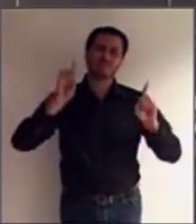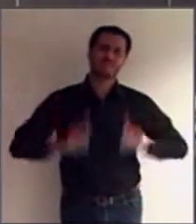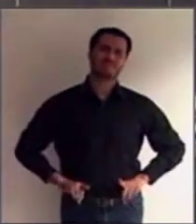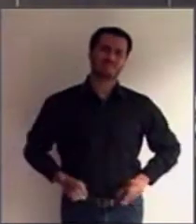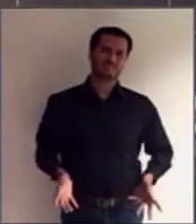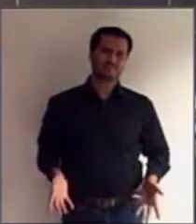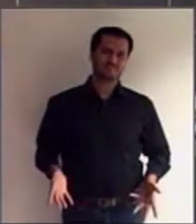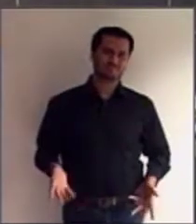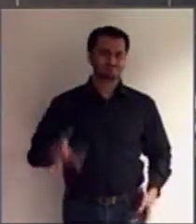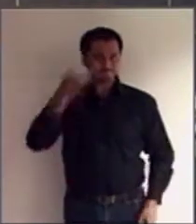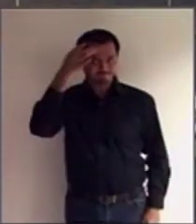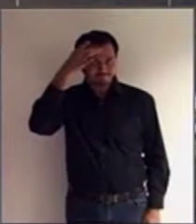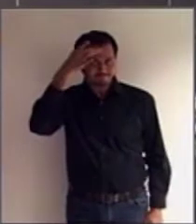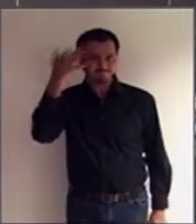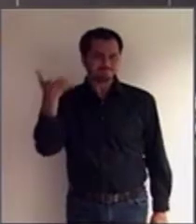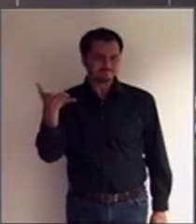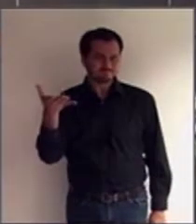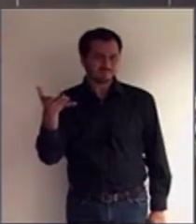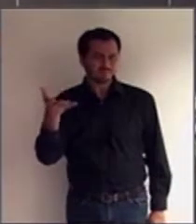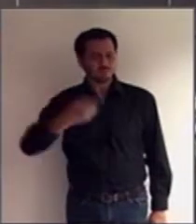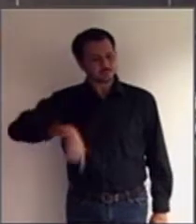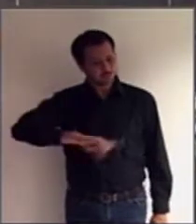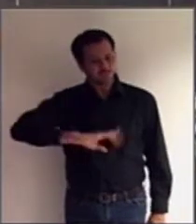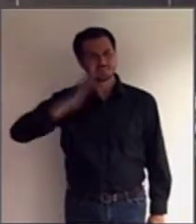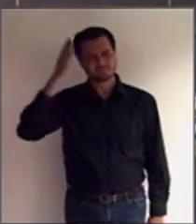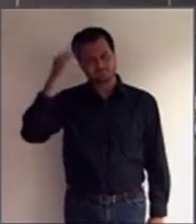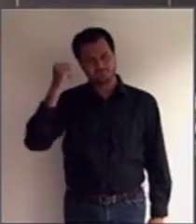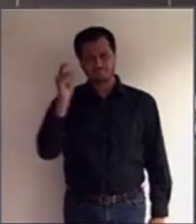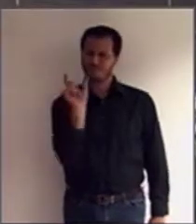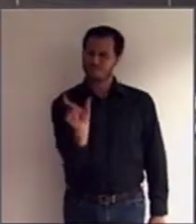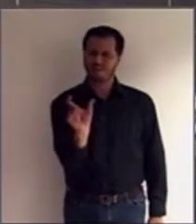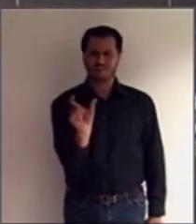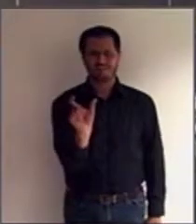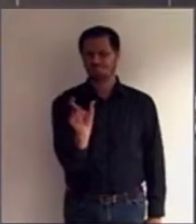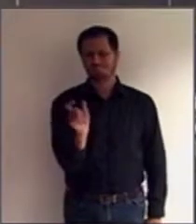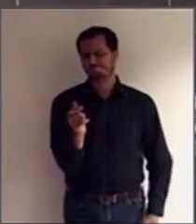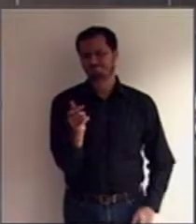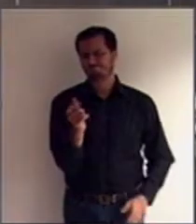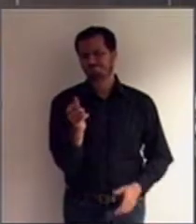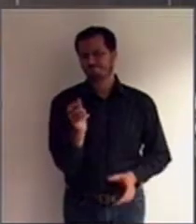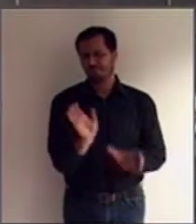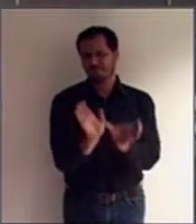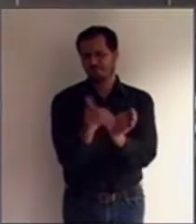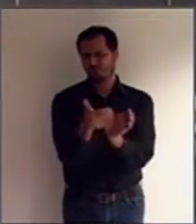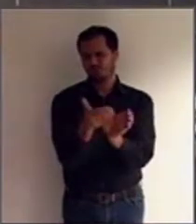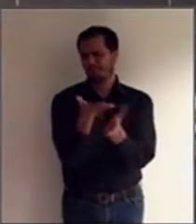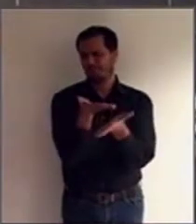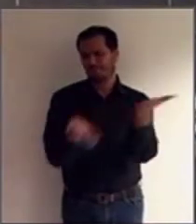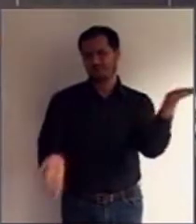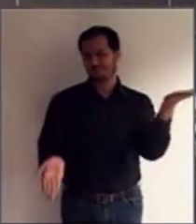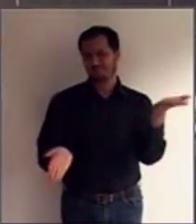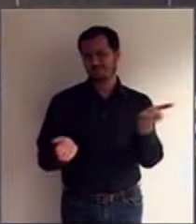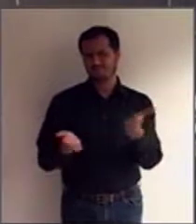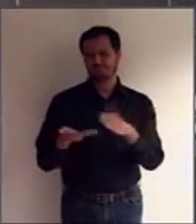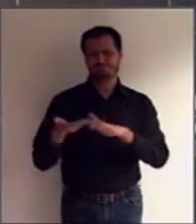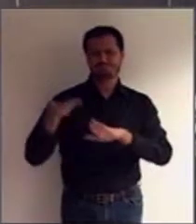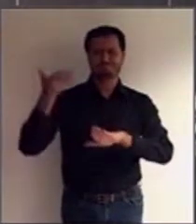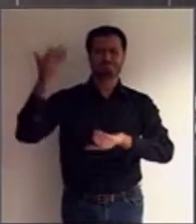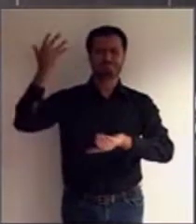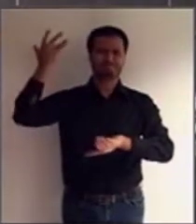intelectual. E, na verdade, todos nós sabemos que esse é um termo que já caiu em desuso há décadas, mas ainda está lá.